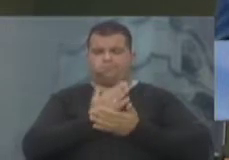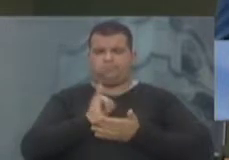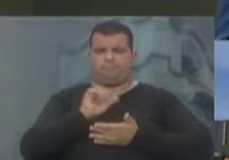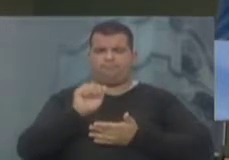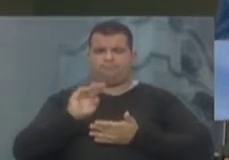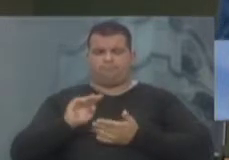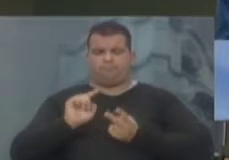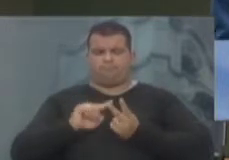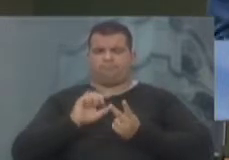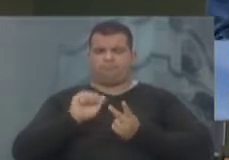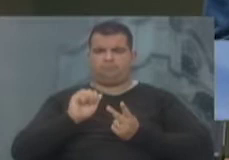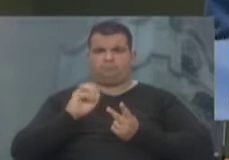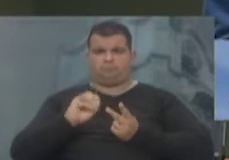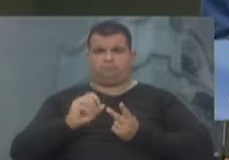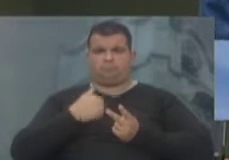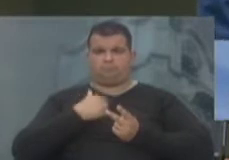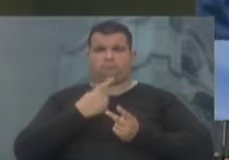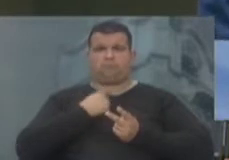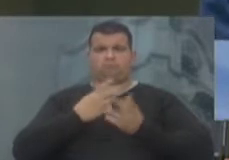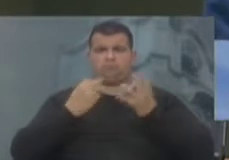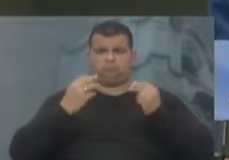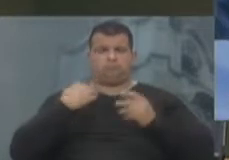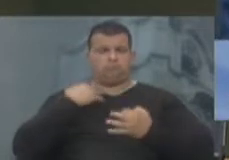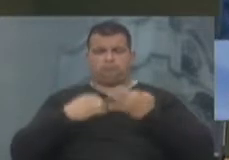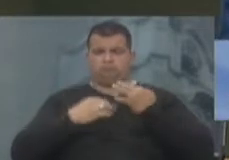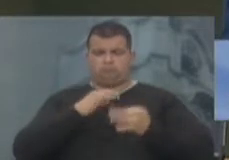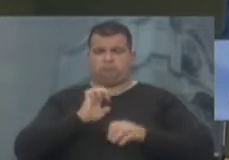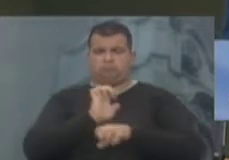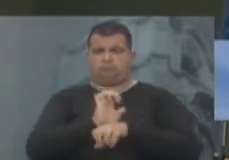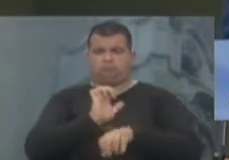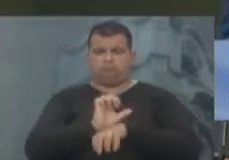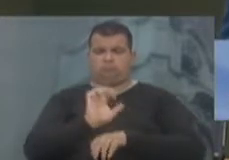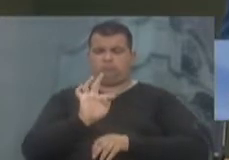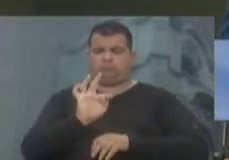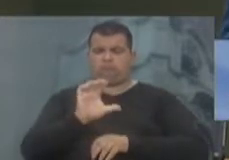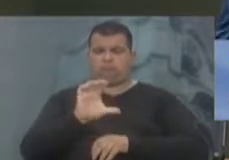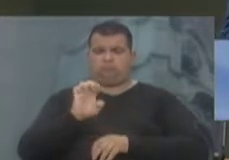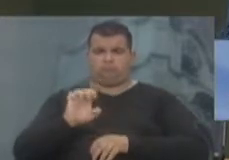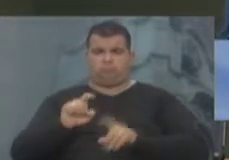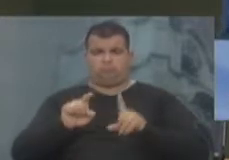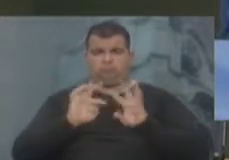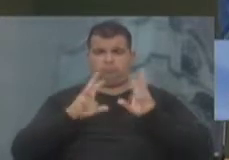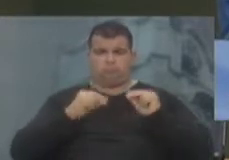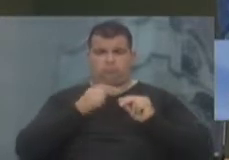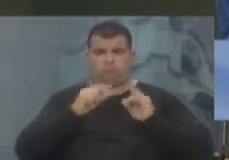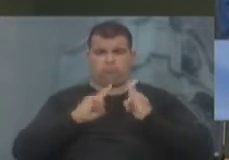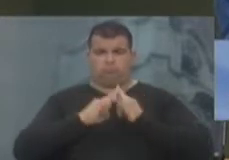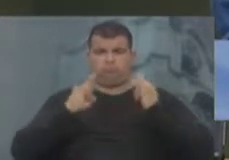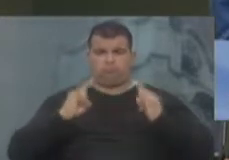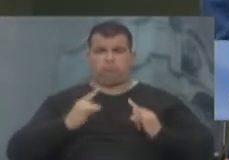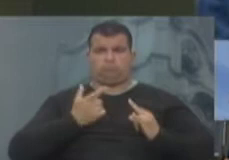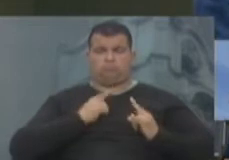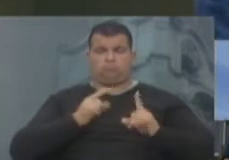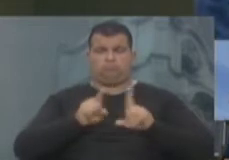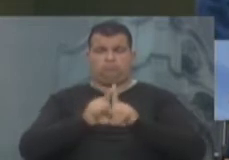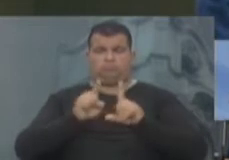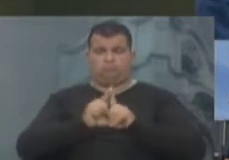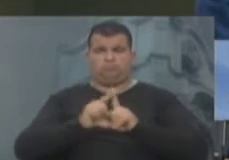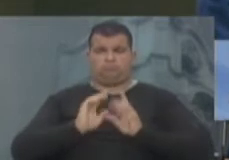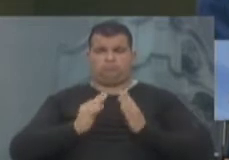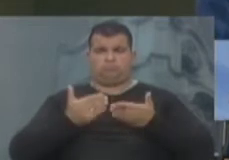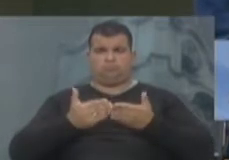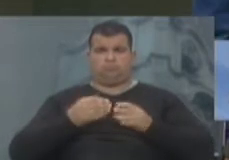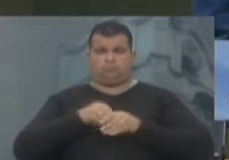Cal e eu gostaria muito que o Tribunal de Contas do Estado, o TCE e todas as demais instituições a incluir aí os